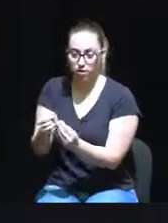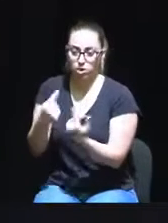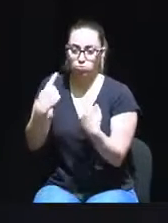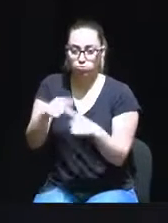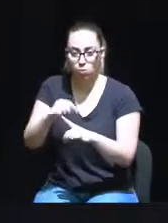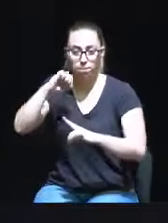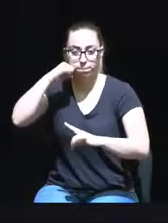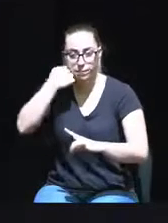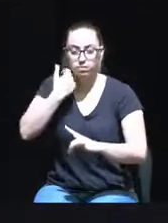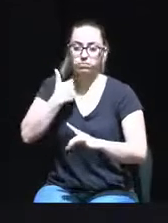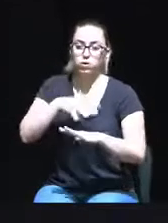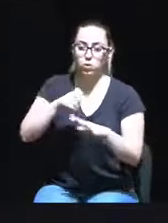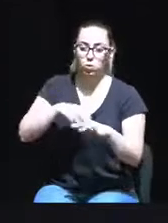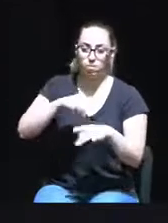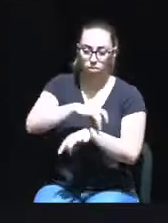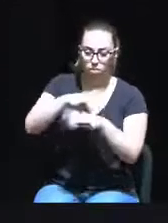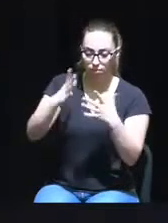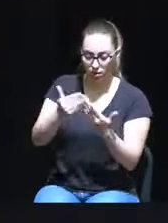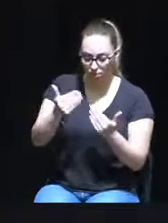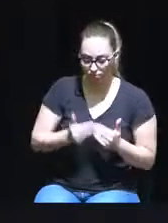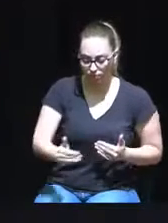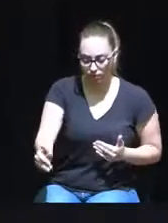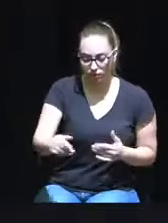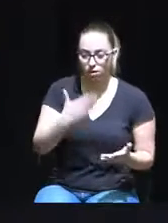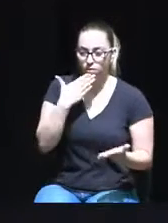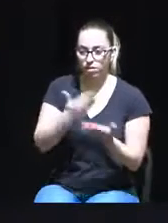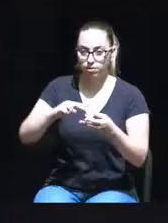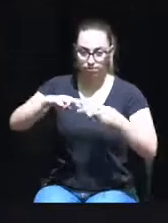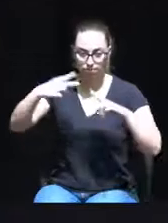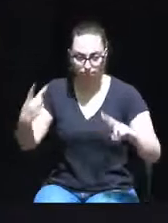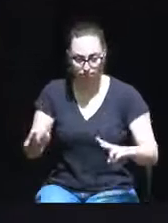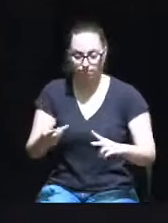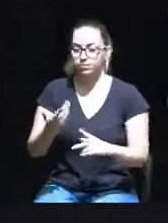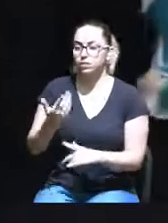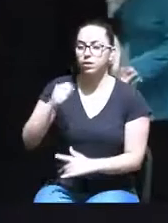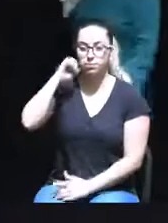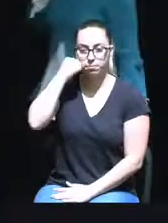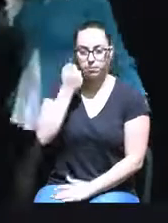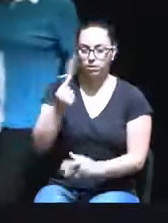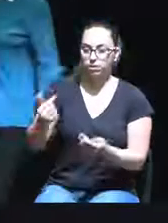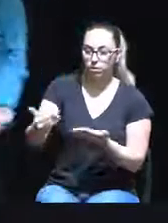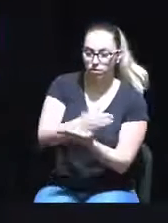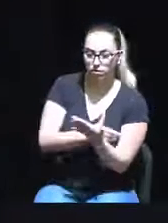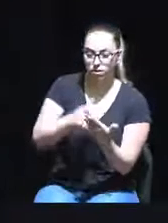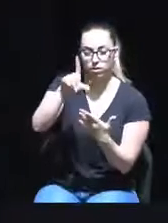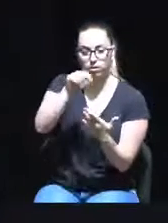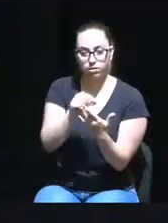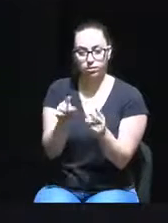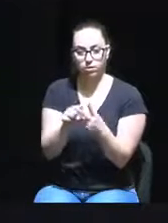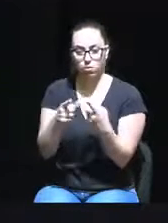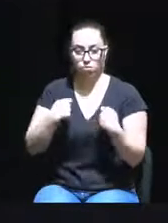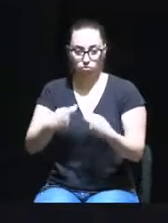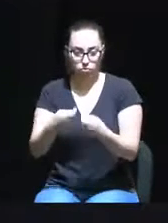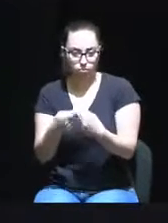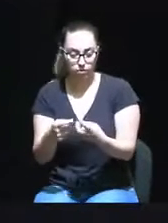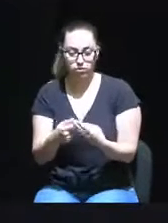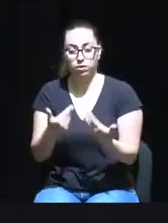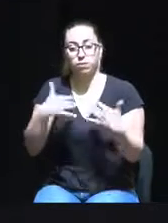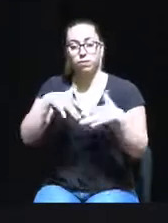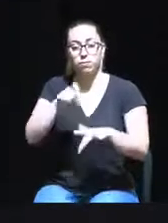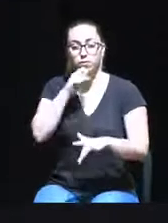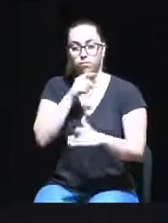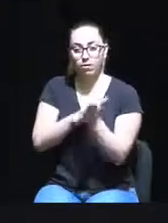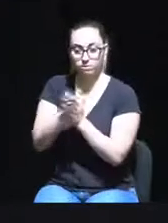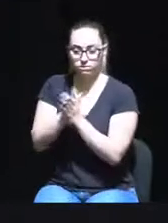crise pandémica em curso, tendo permitido ao município não apenas suportar os impactos na receita, como a pressão suplementar na despesa, embora